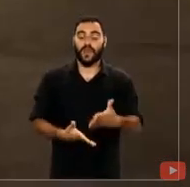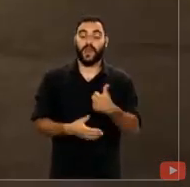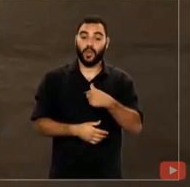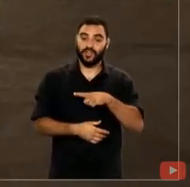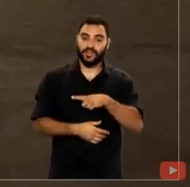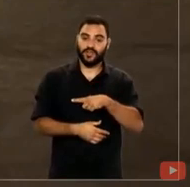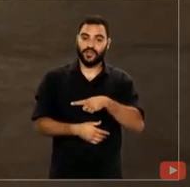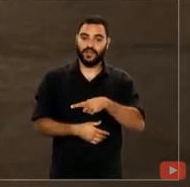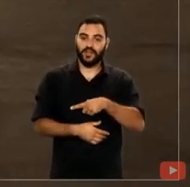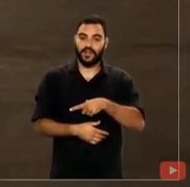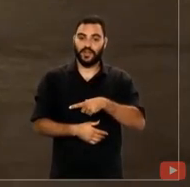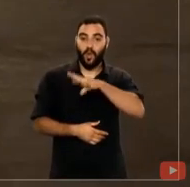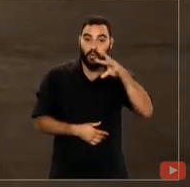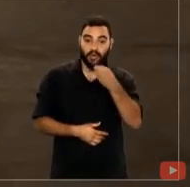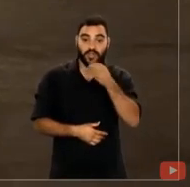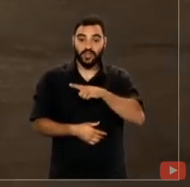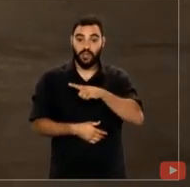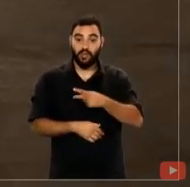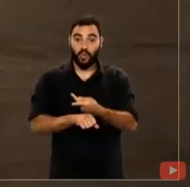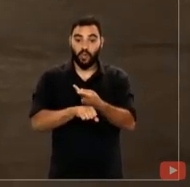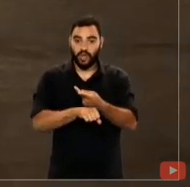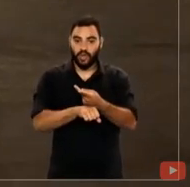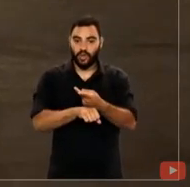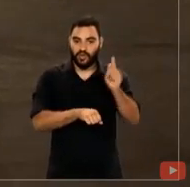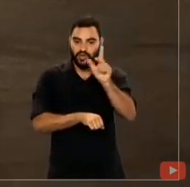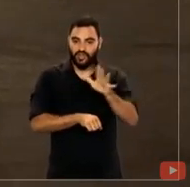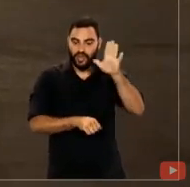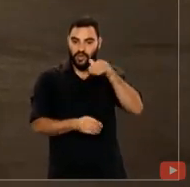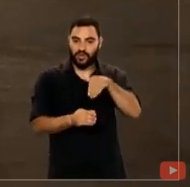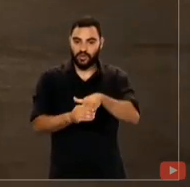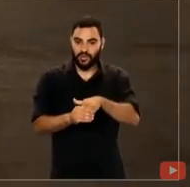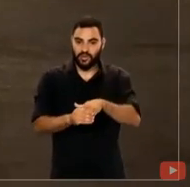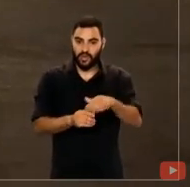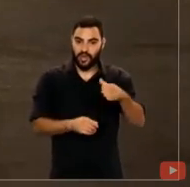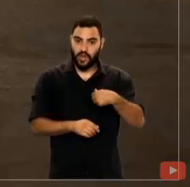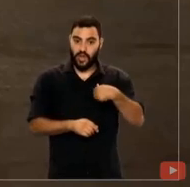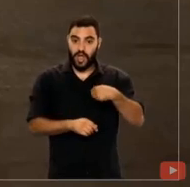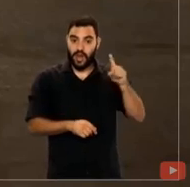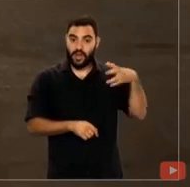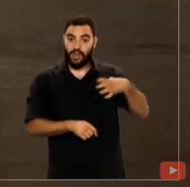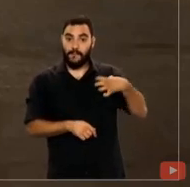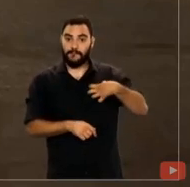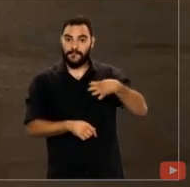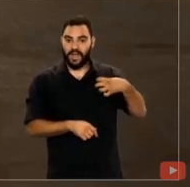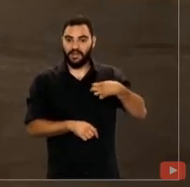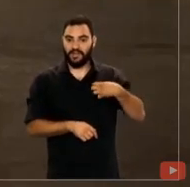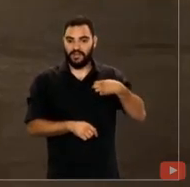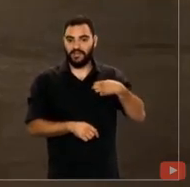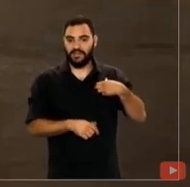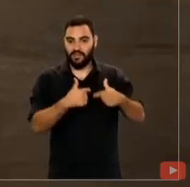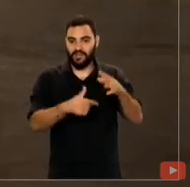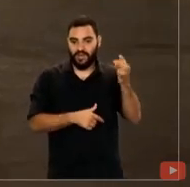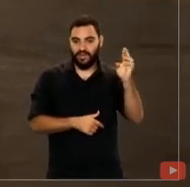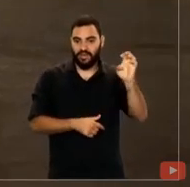de ter como Procurador-Geral Eleitoral quando era Procurador Regional Eleitoral na Bahia, no início da década